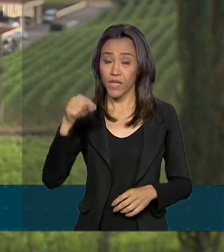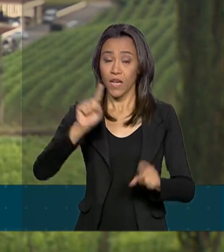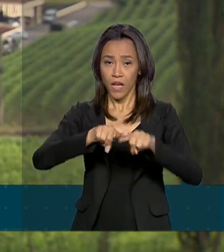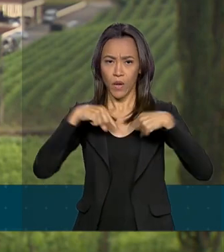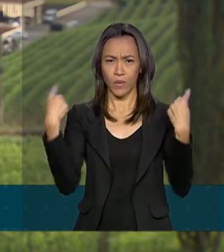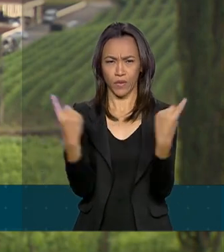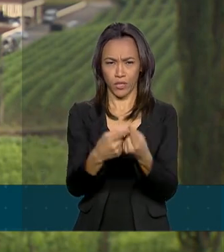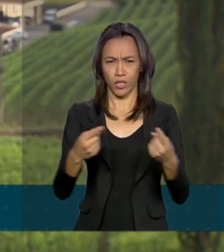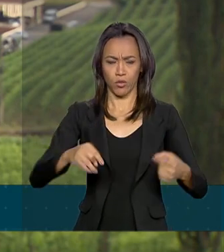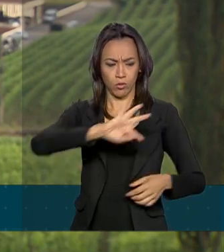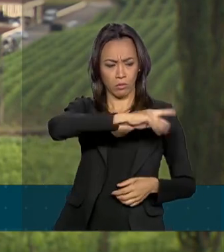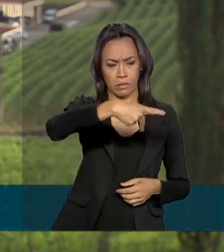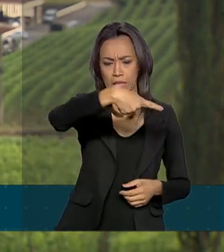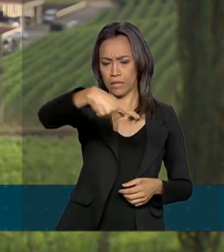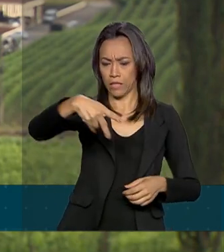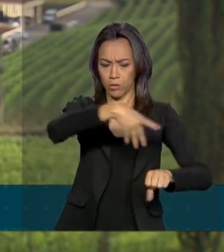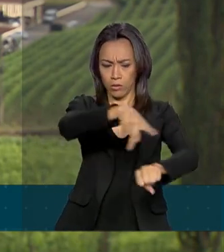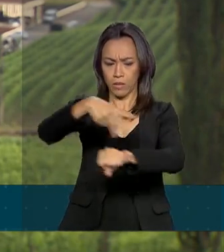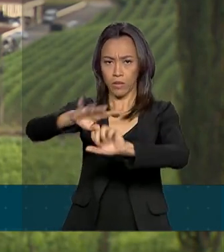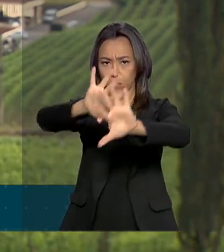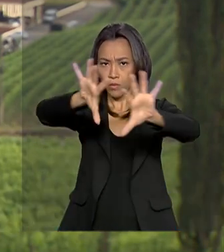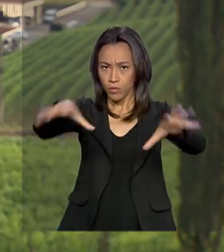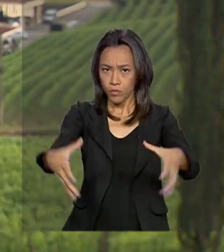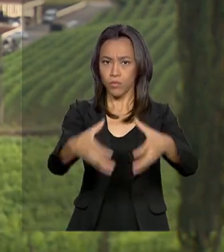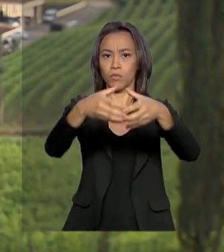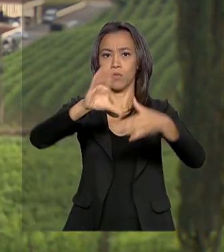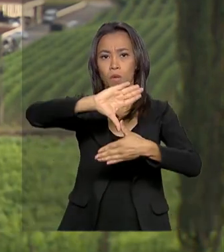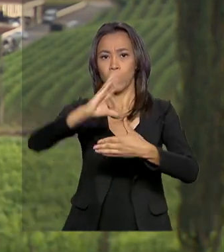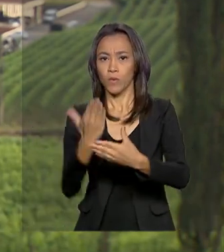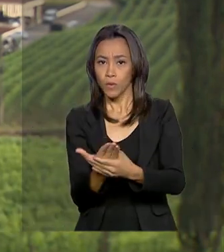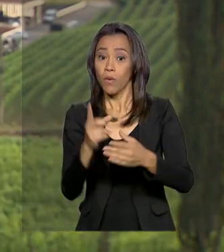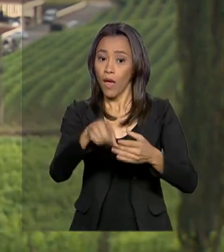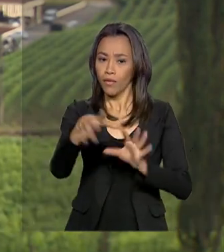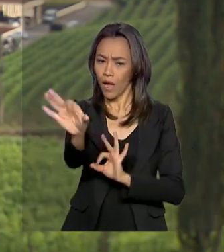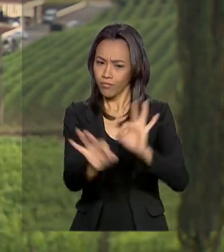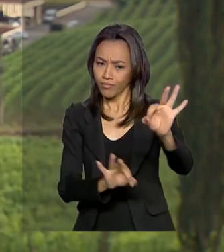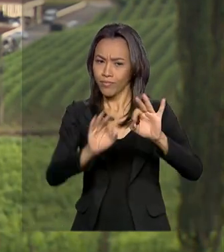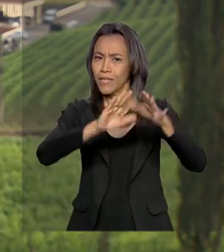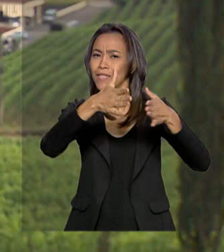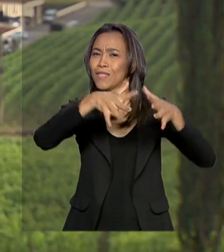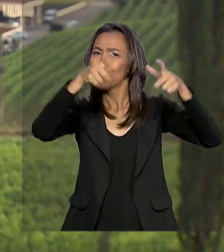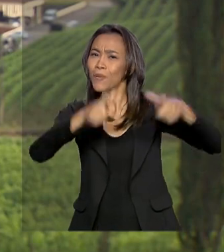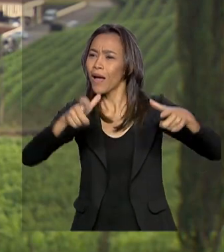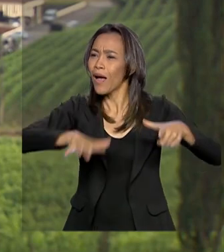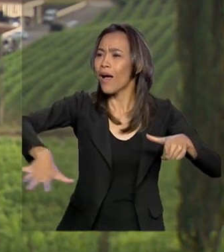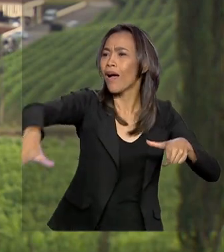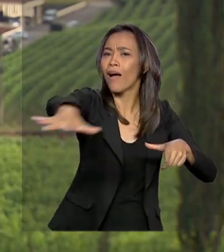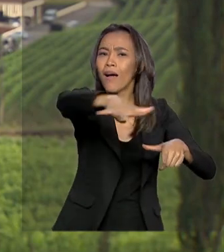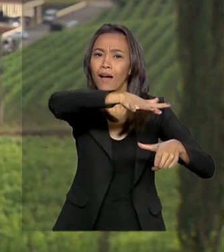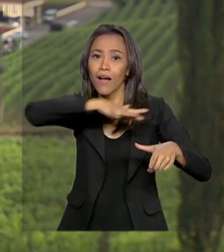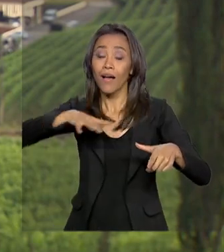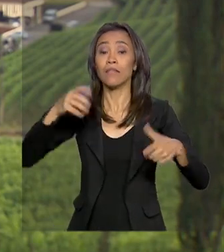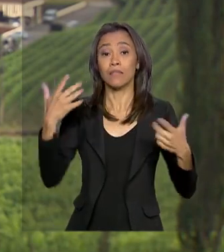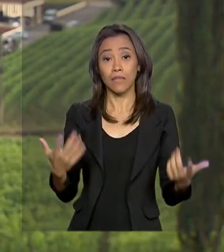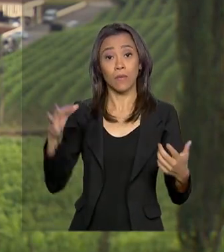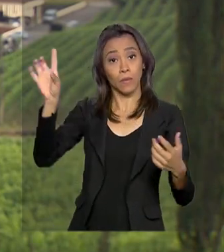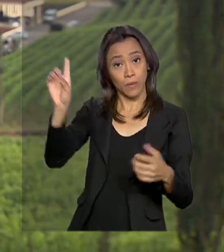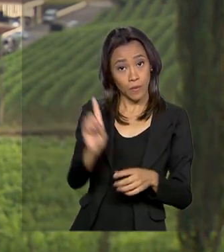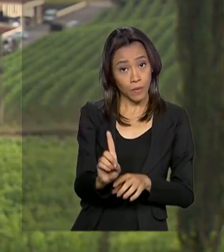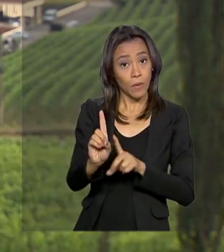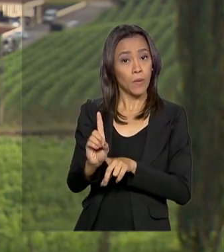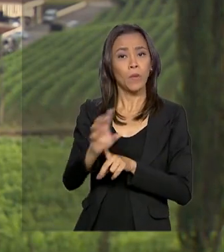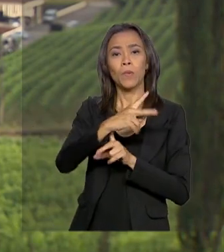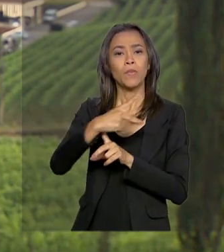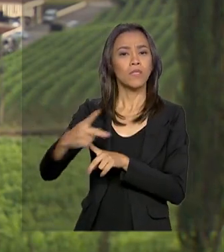chefes de Estado do Mercosul está marcada para acontecer hoje aqui no Vale dos Vinhedos. O presidente Jair Bolsonaro chega por aqui